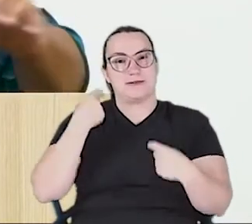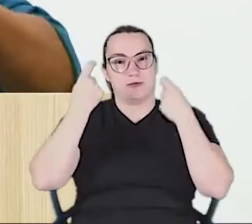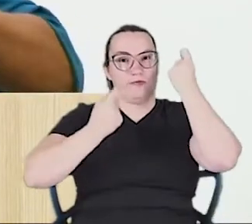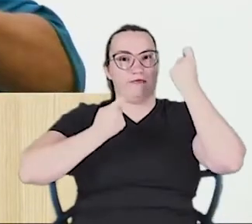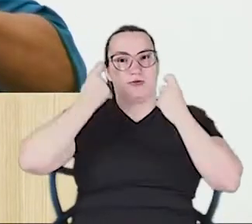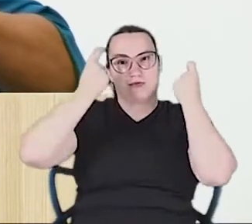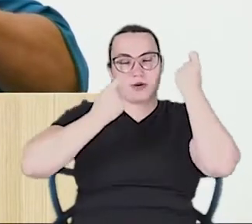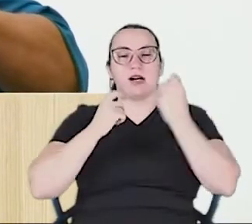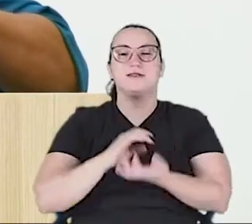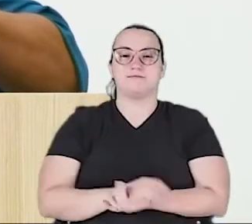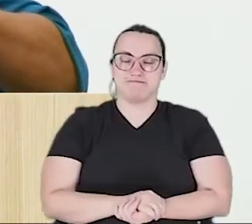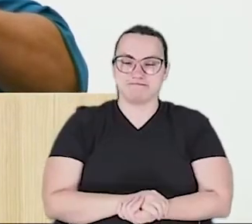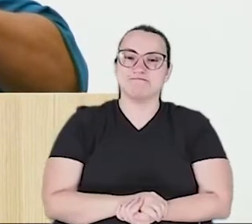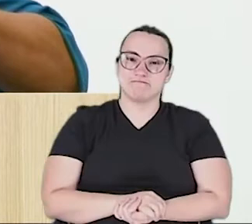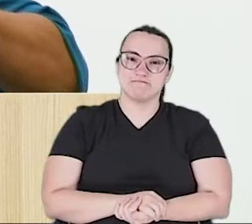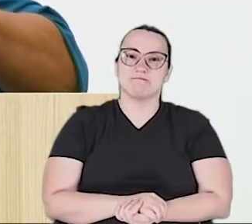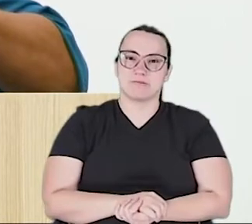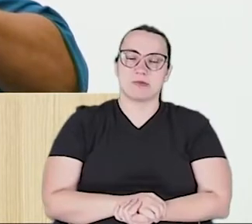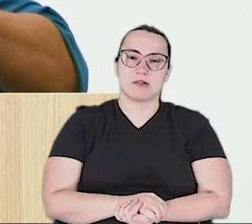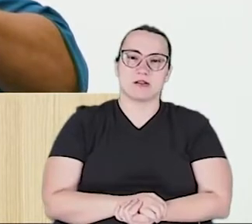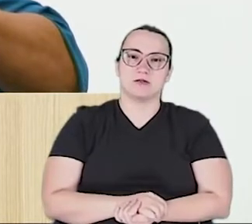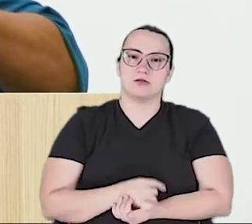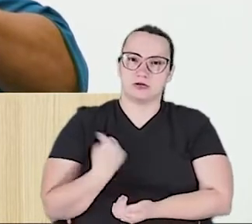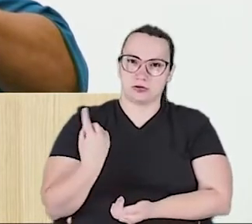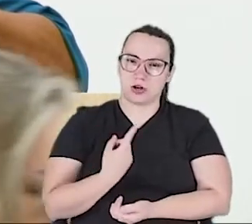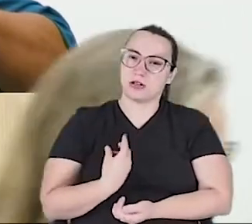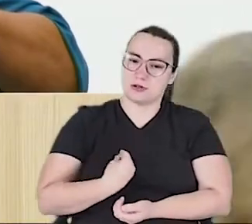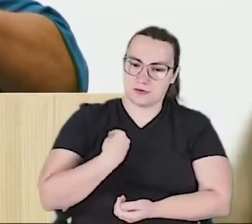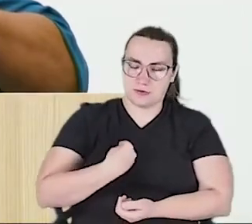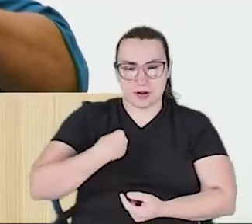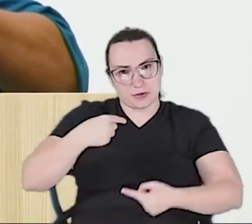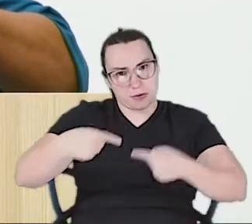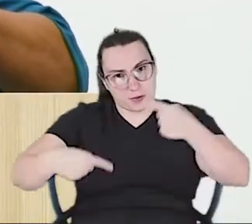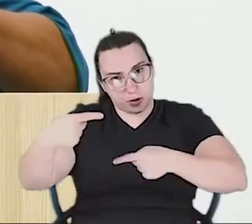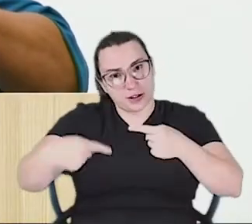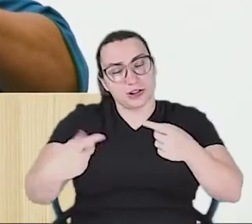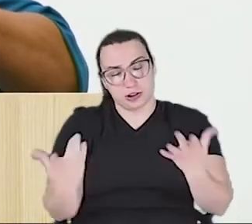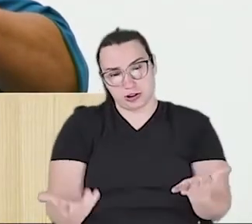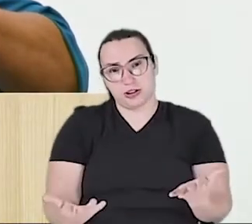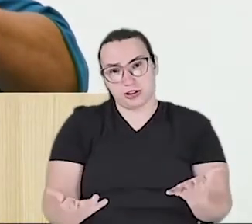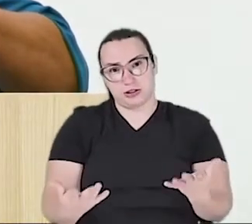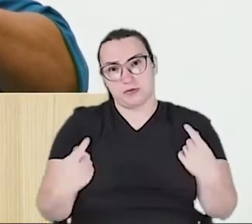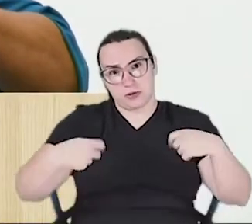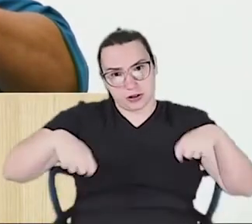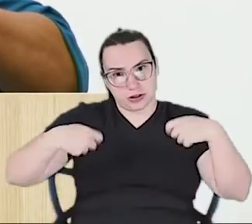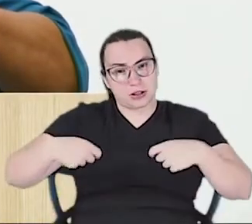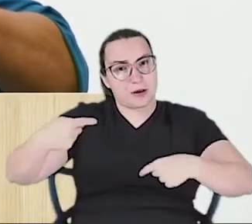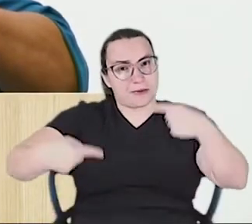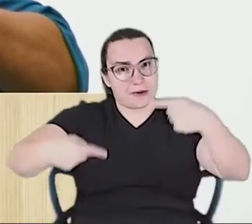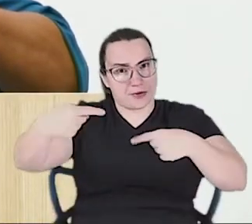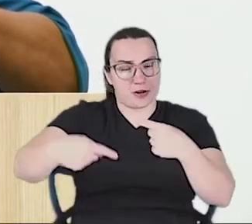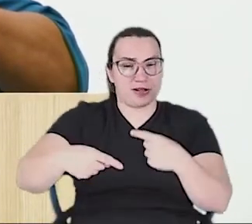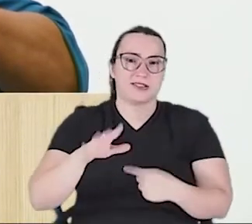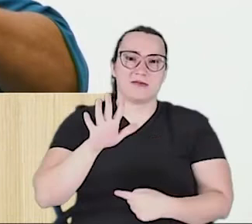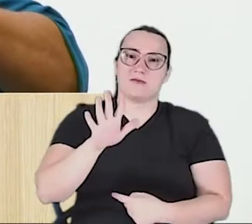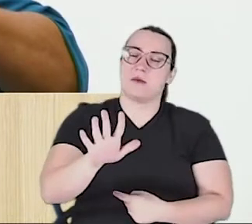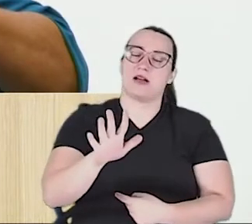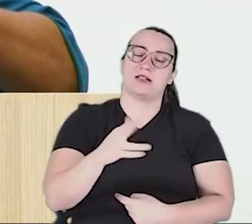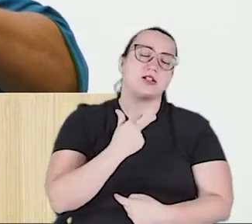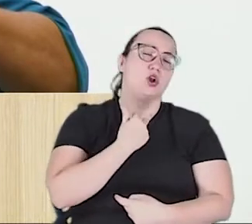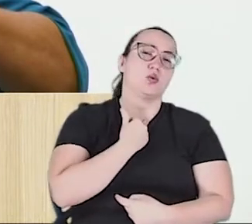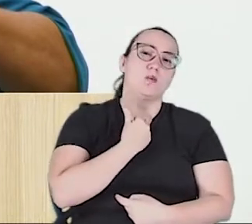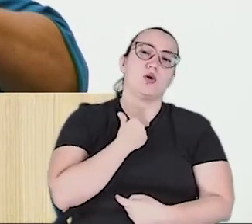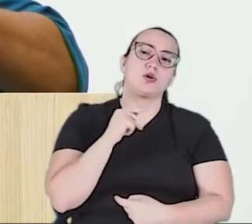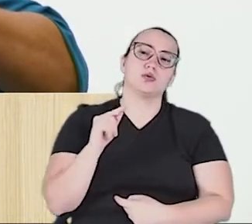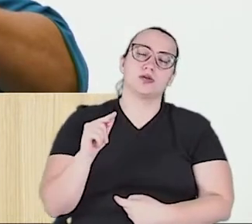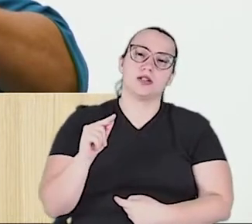vivemos da política, nós dependemos da política, só que nós não podemos ser